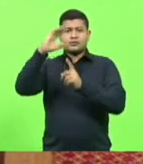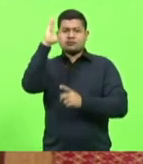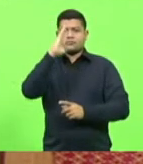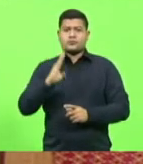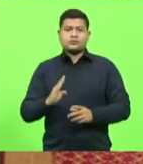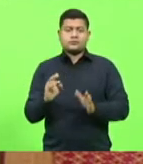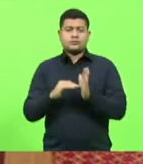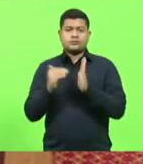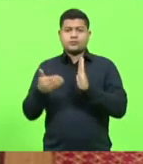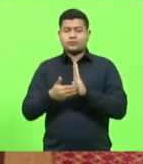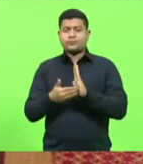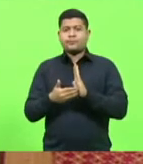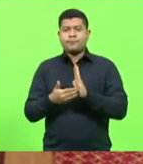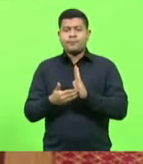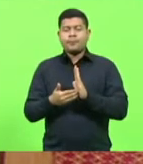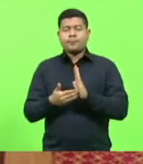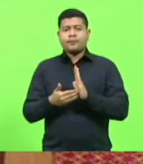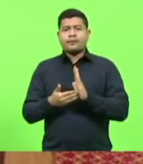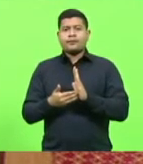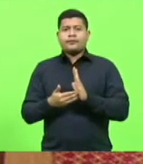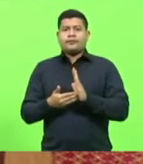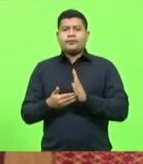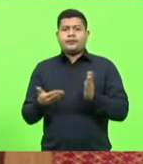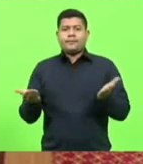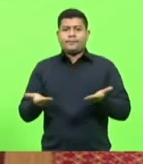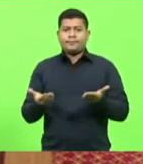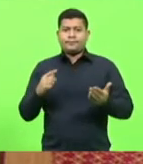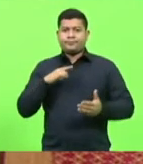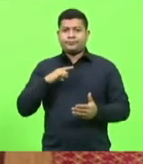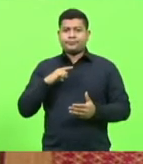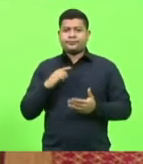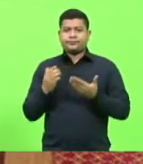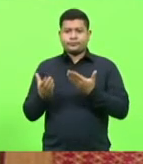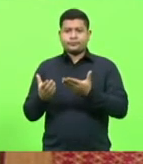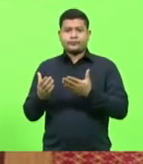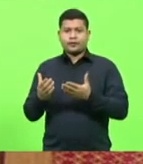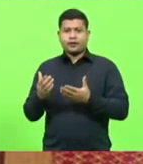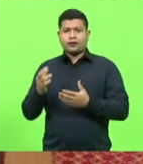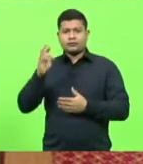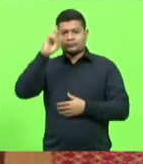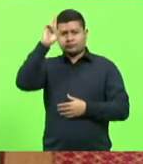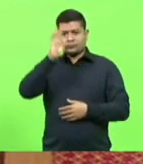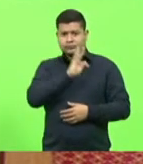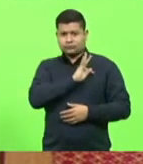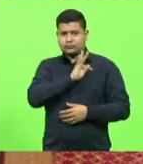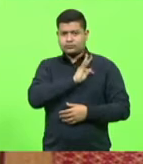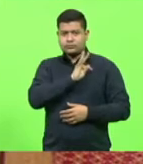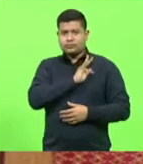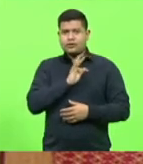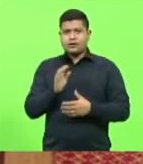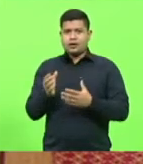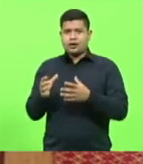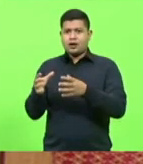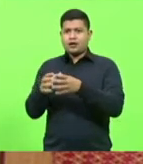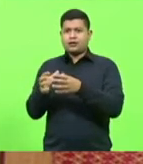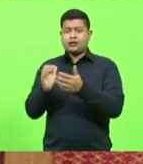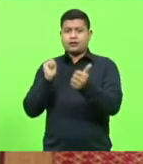inclusive, agora teve o técnico de atletismo da Fundação Municipal de Esportes